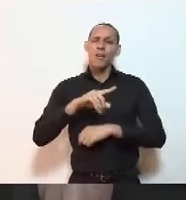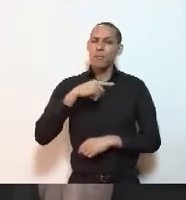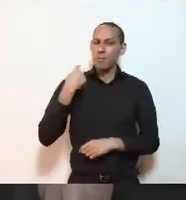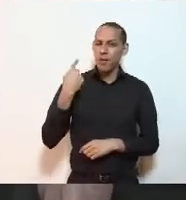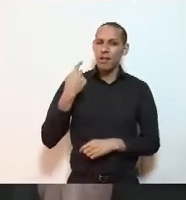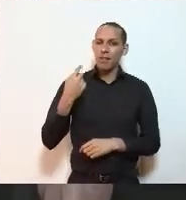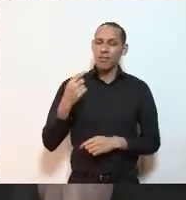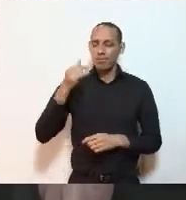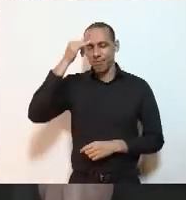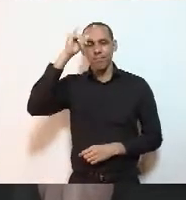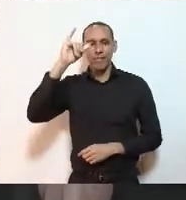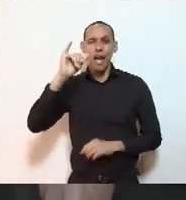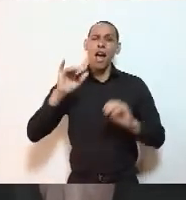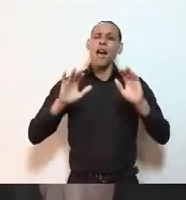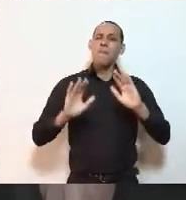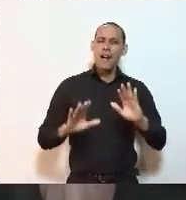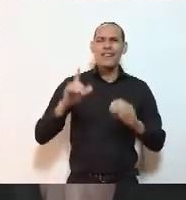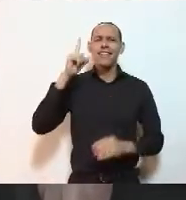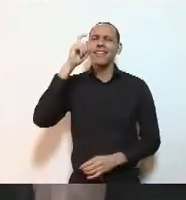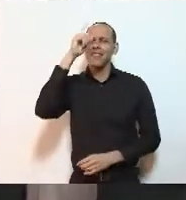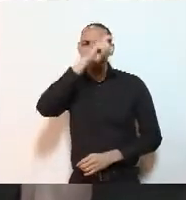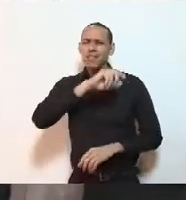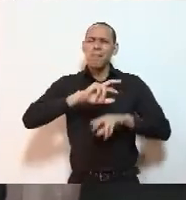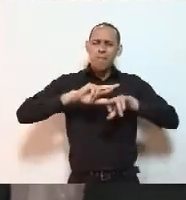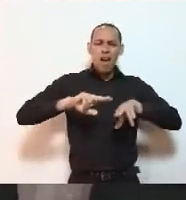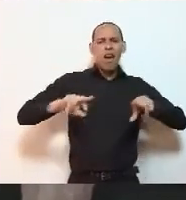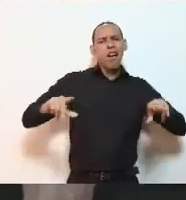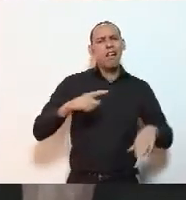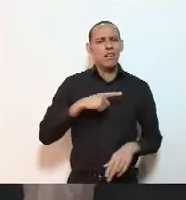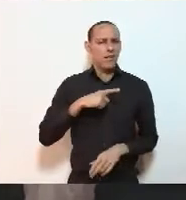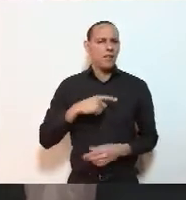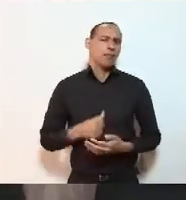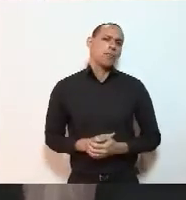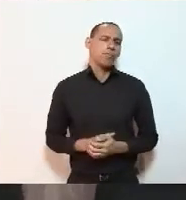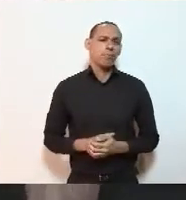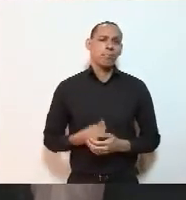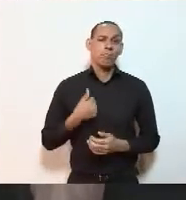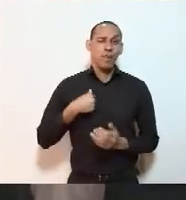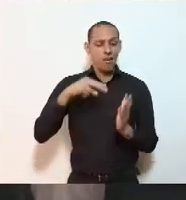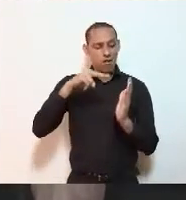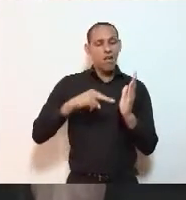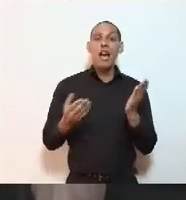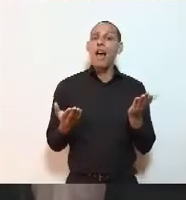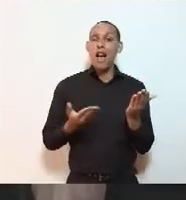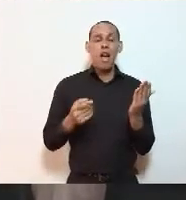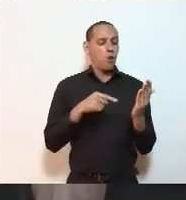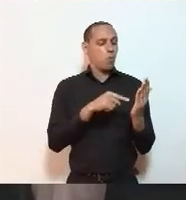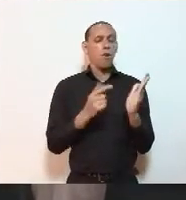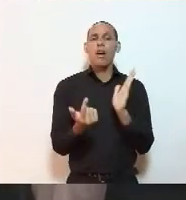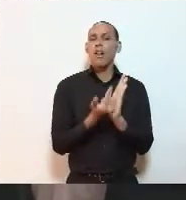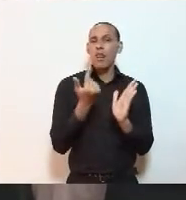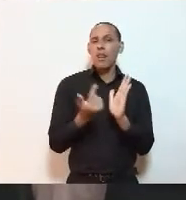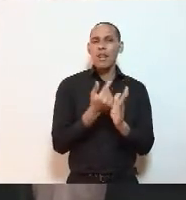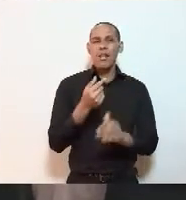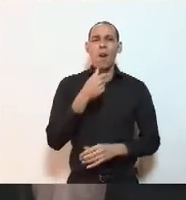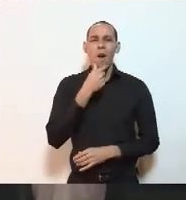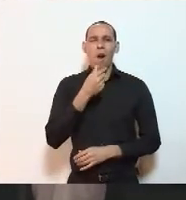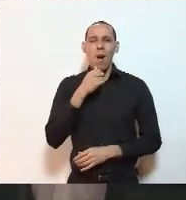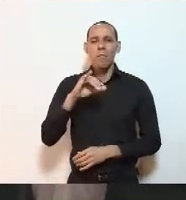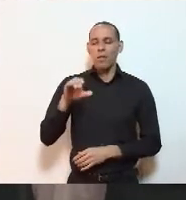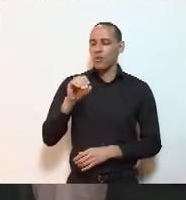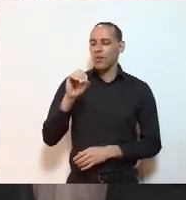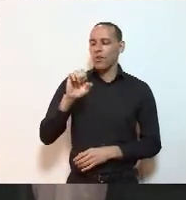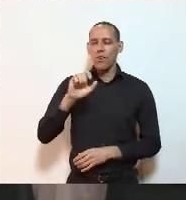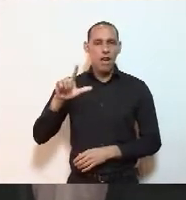é um tempo de muitas dificuldades. Eu estou lendo, nesse momento, o livro do psicanalista Joel